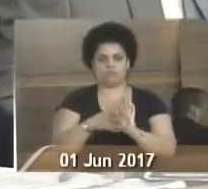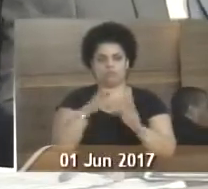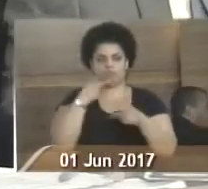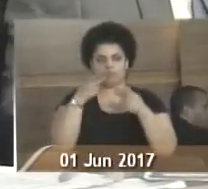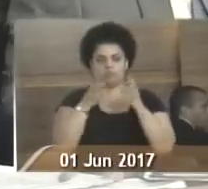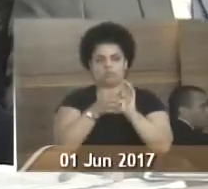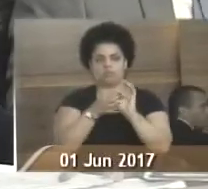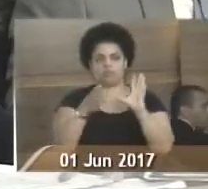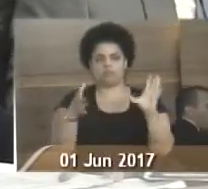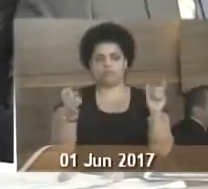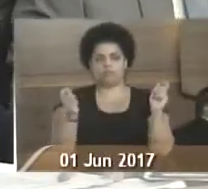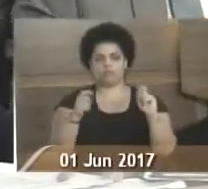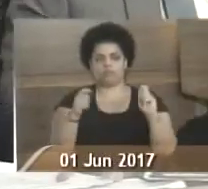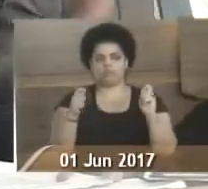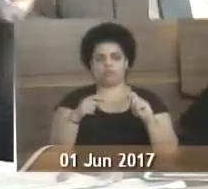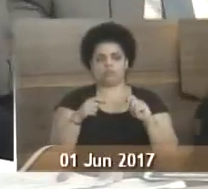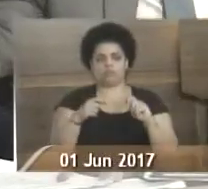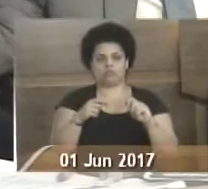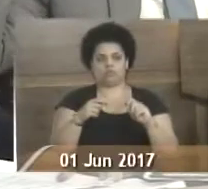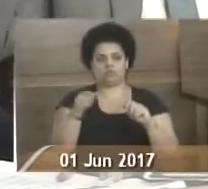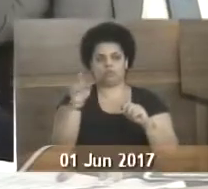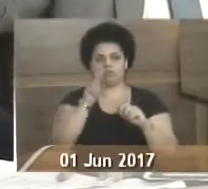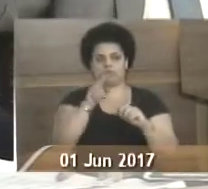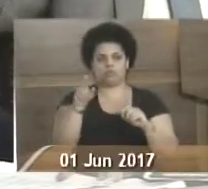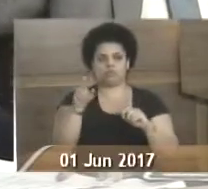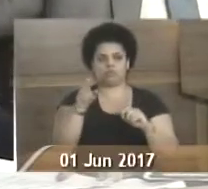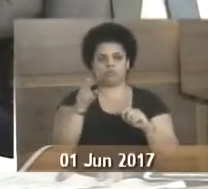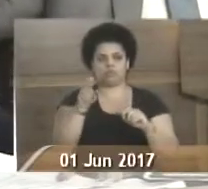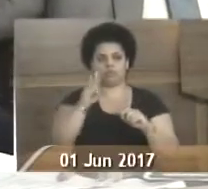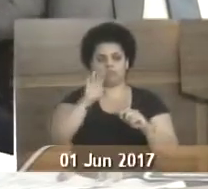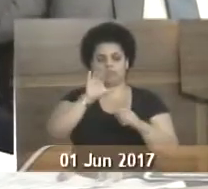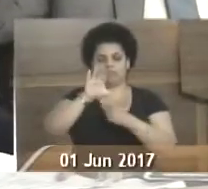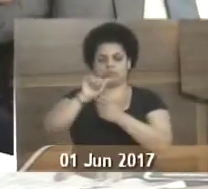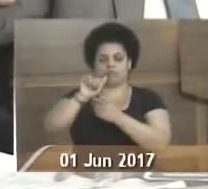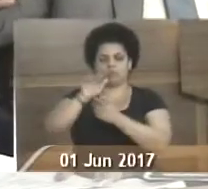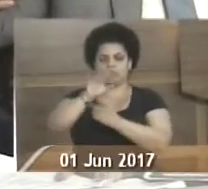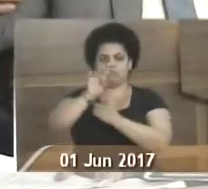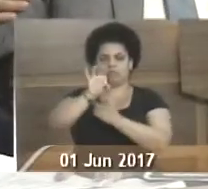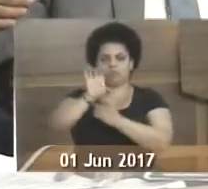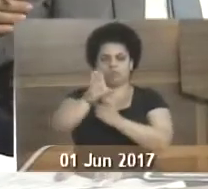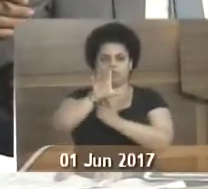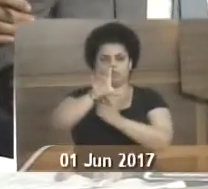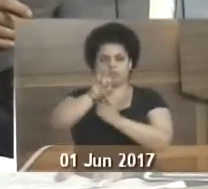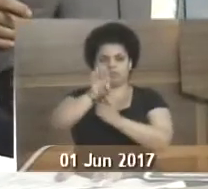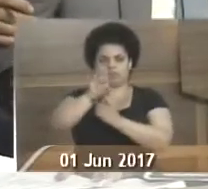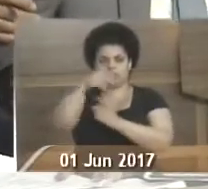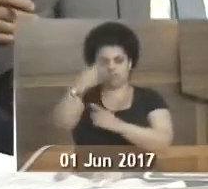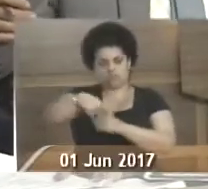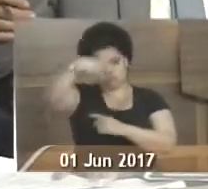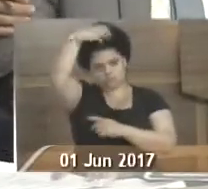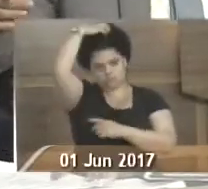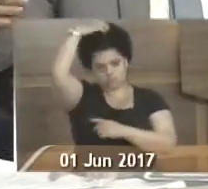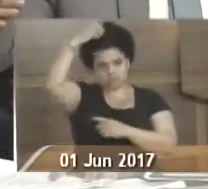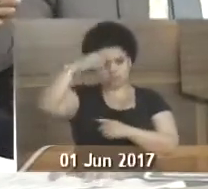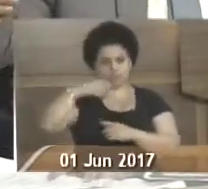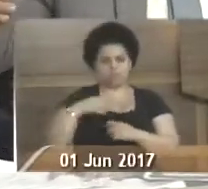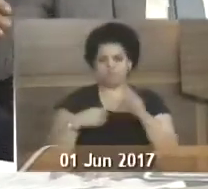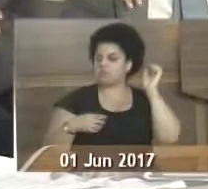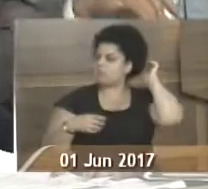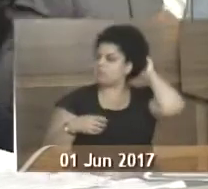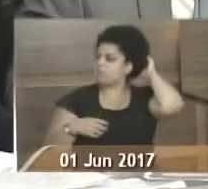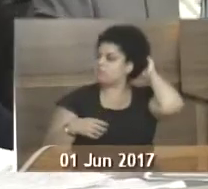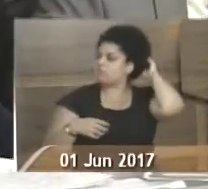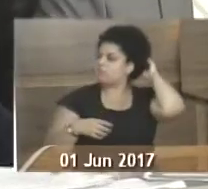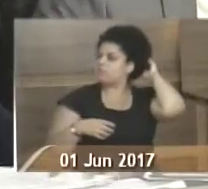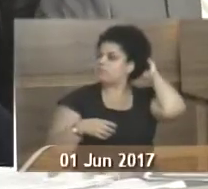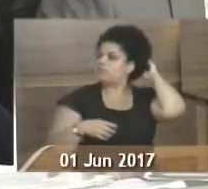autorização para implantação de dispositivos chamado Boca de Lobo Inteligente no âmbito do município de Angra dos Reis e da outras providências.